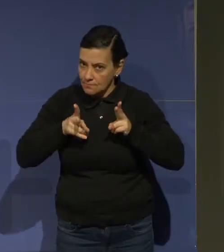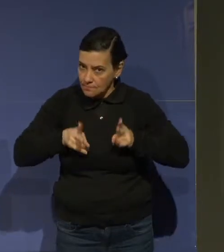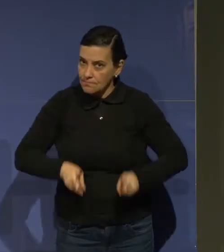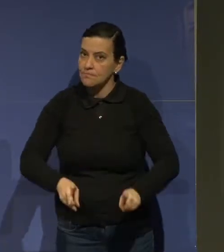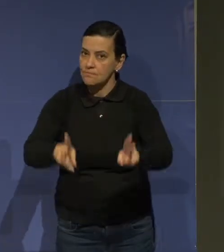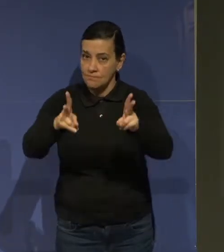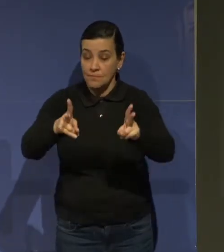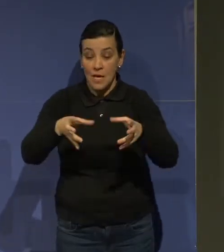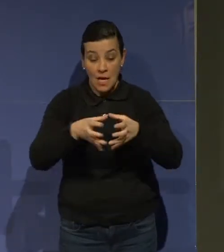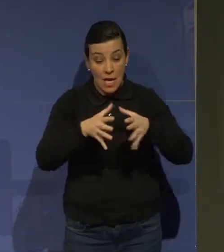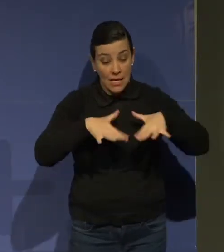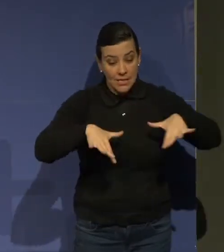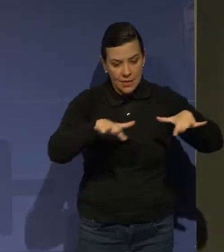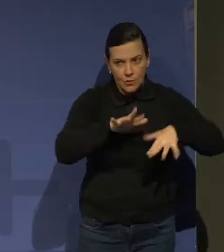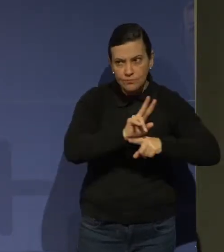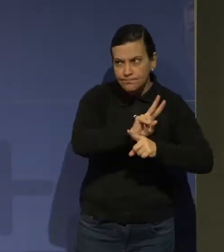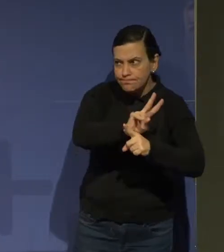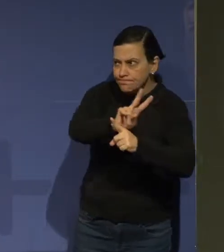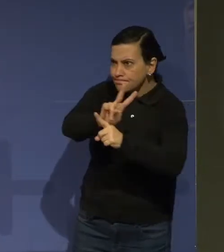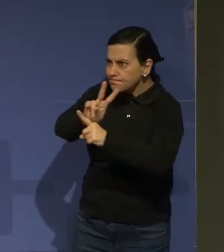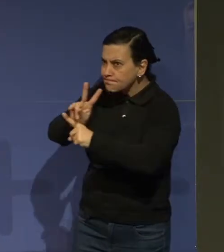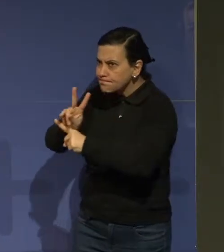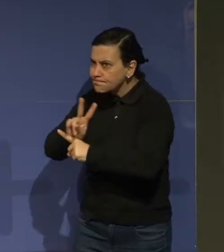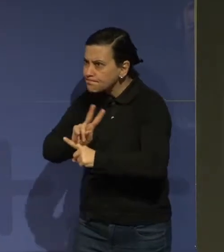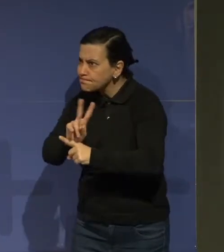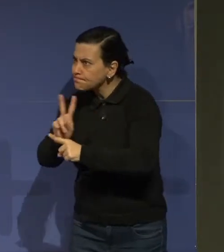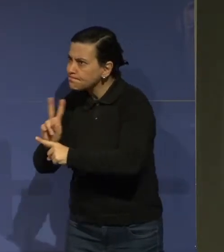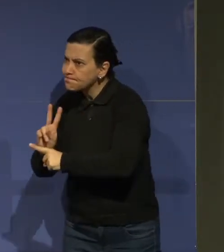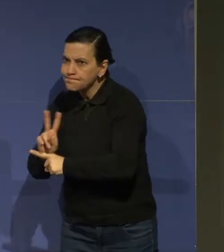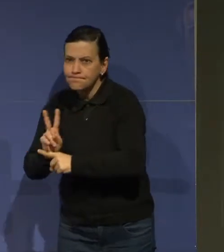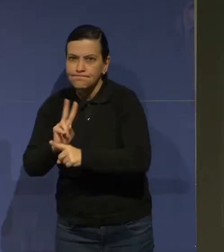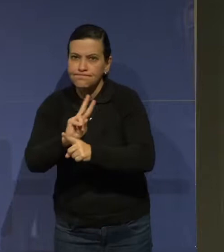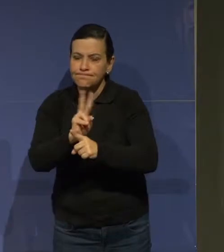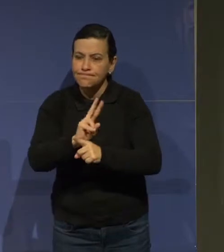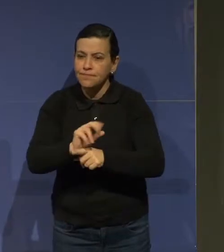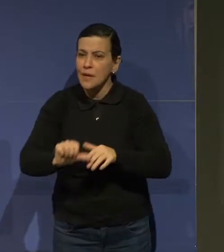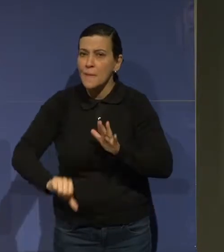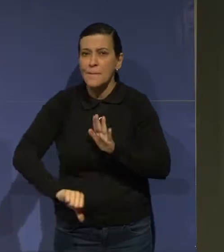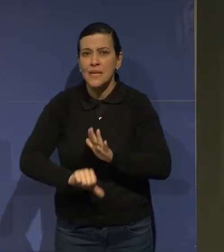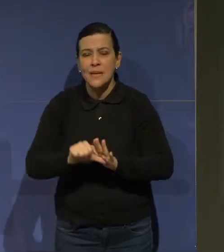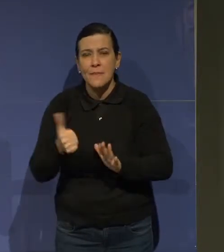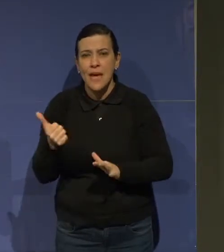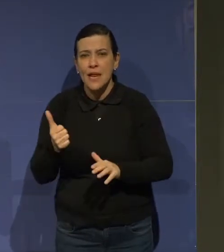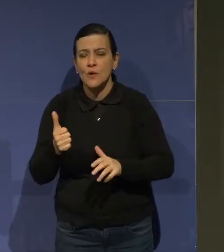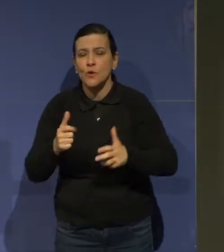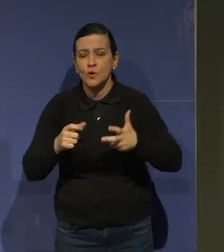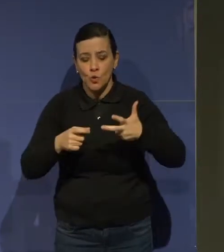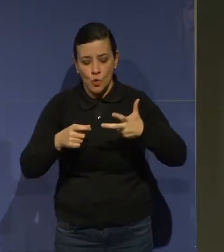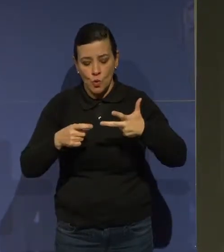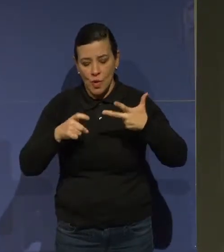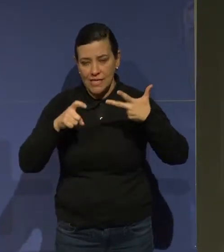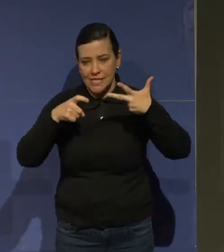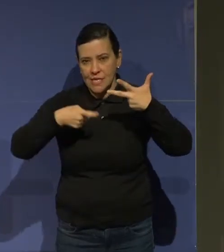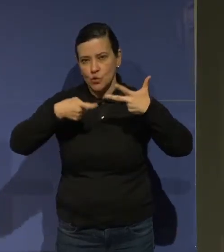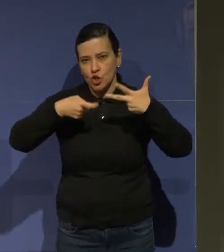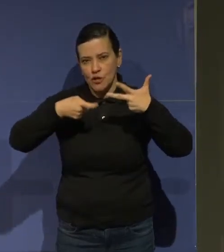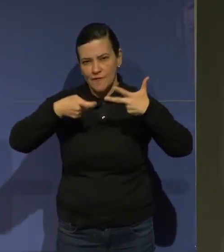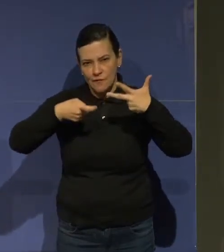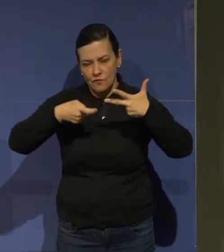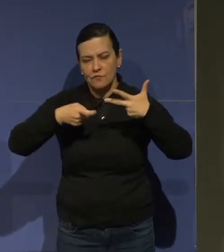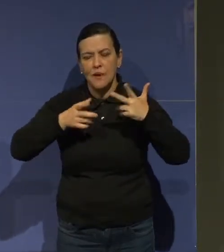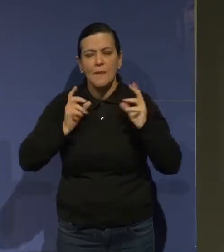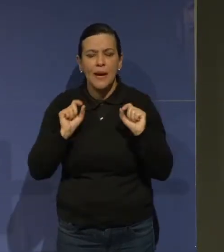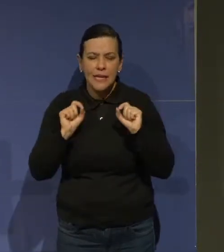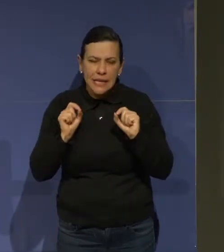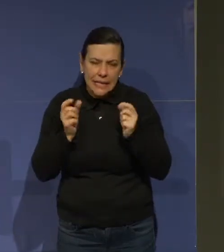acessibilidade na cidade de São Paulo. Foi o primeiro órgão do Executivo a lidar com a questão da acessibilidade em todas as